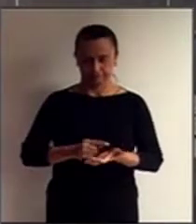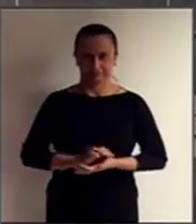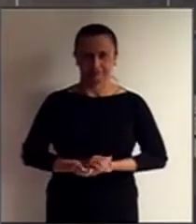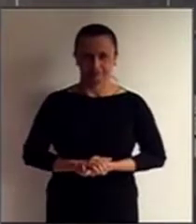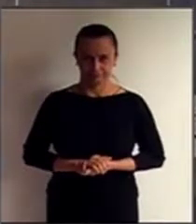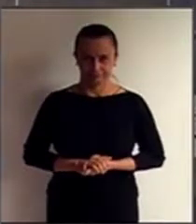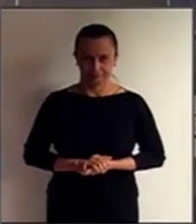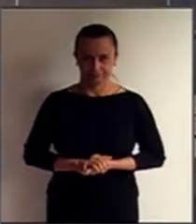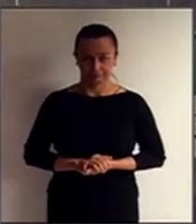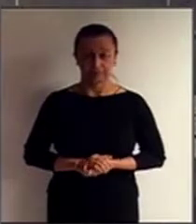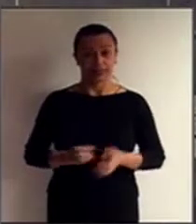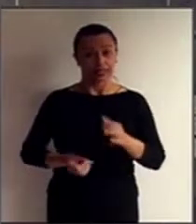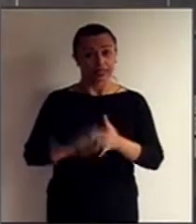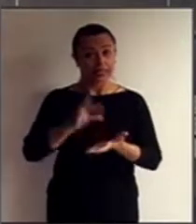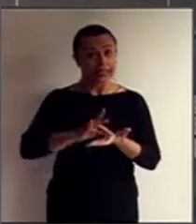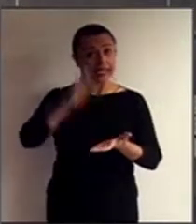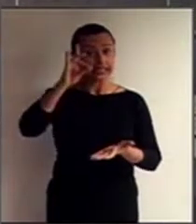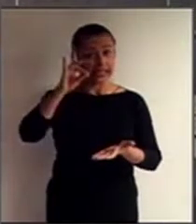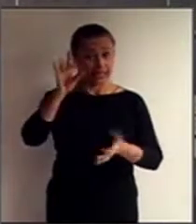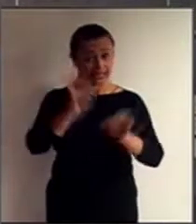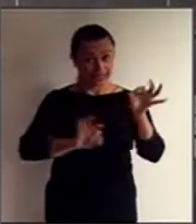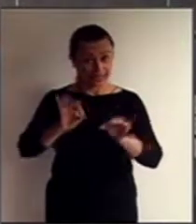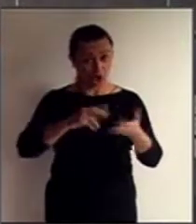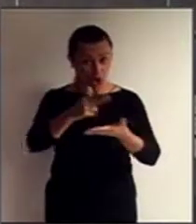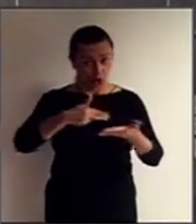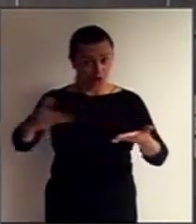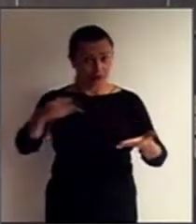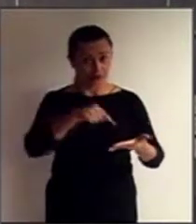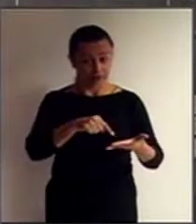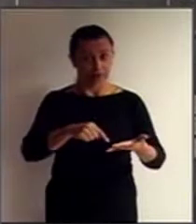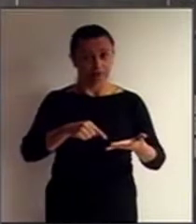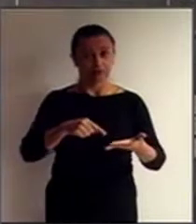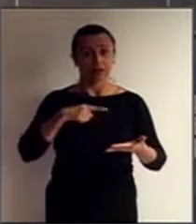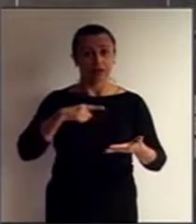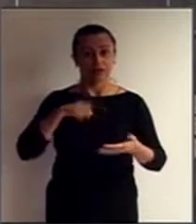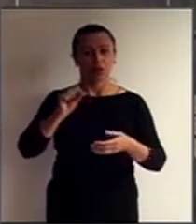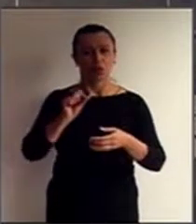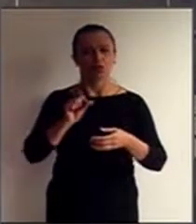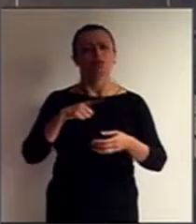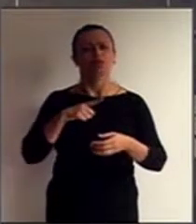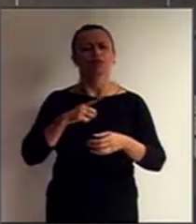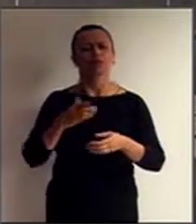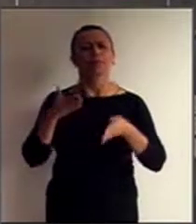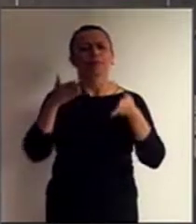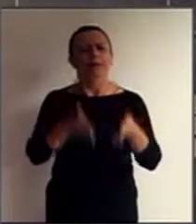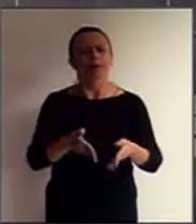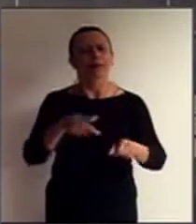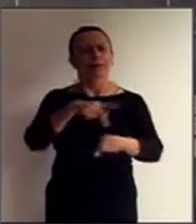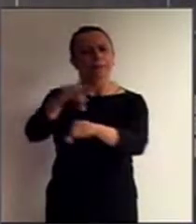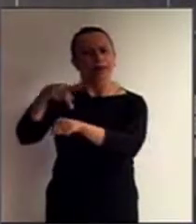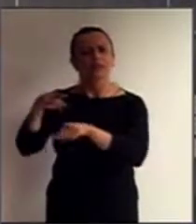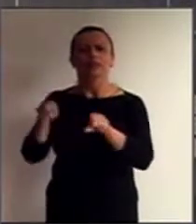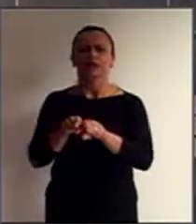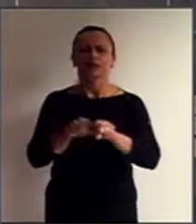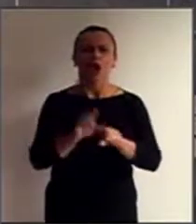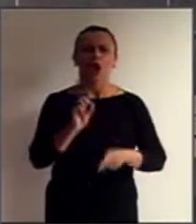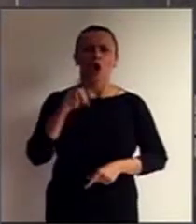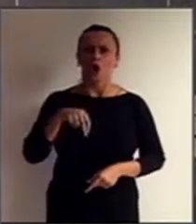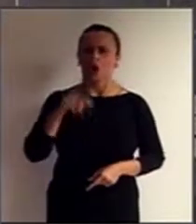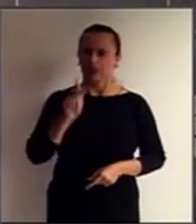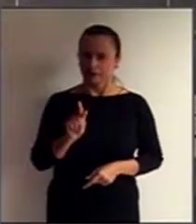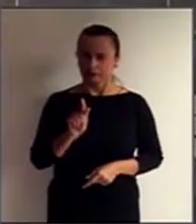Destaca-se na elaboração da Convenção a participação dos Estados e também de entidades não governamentais